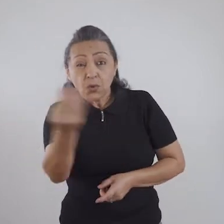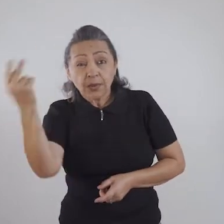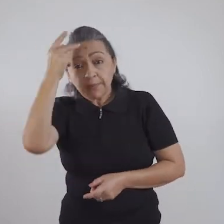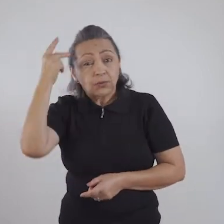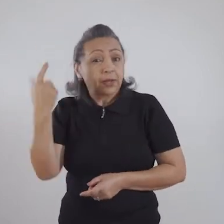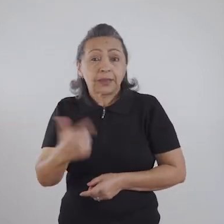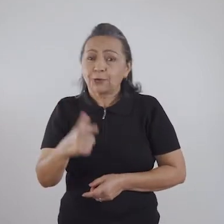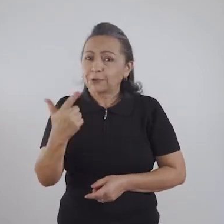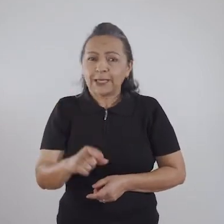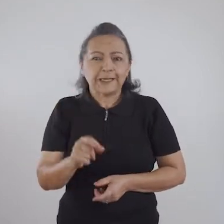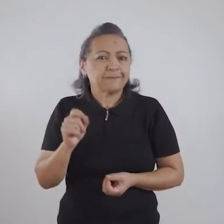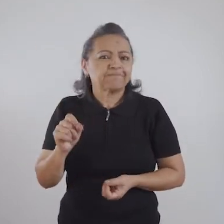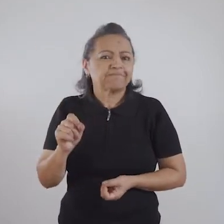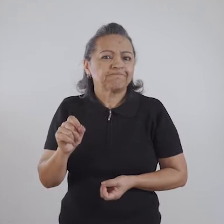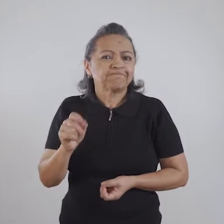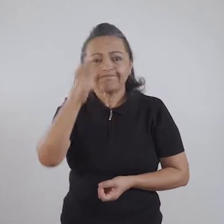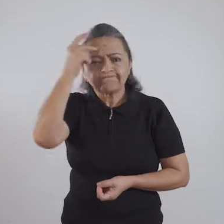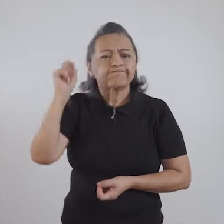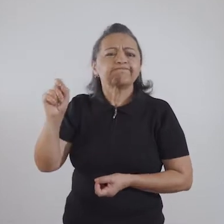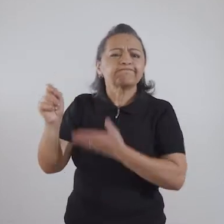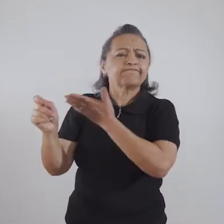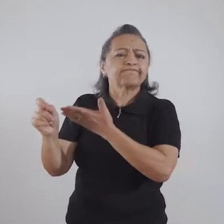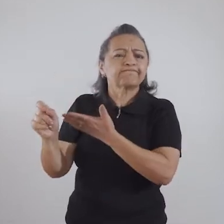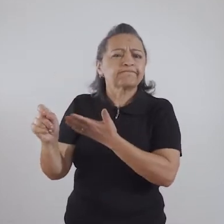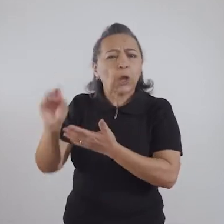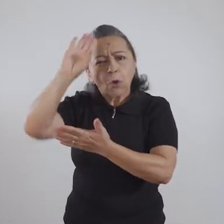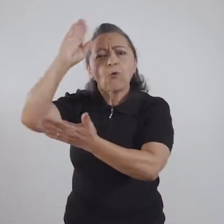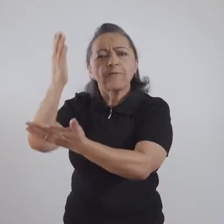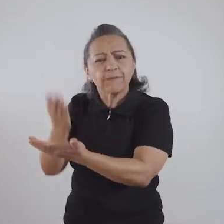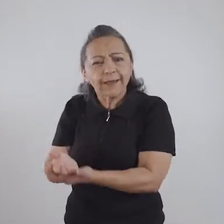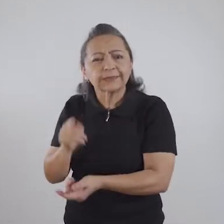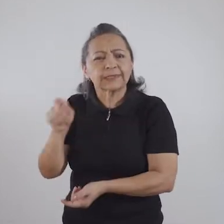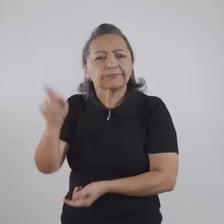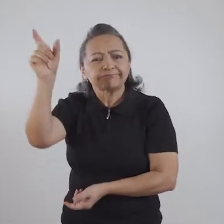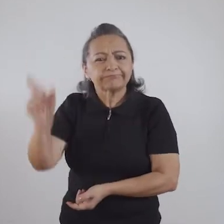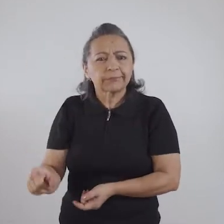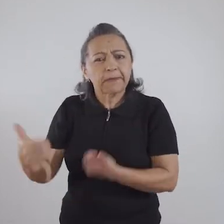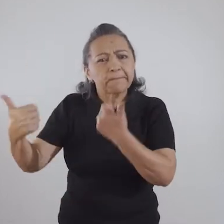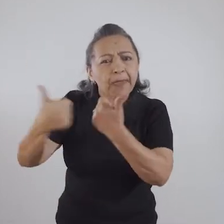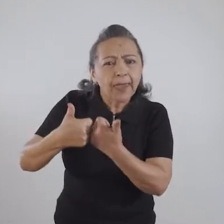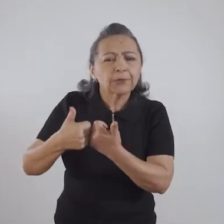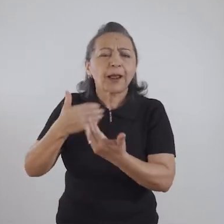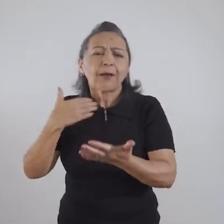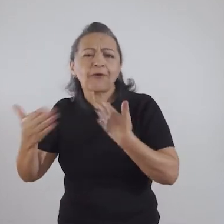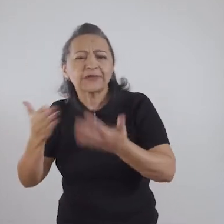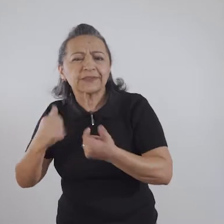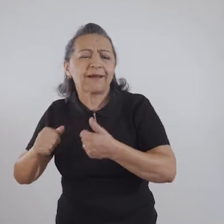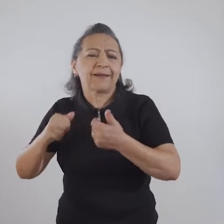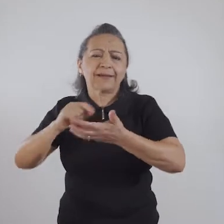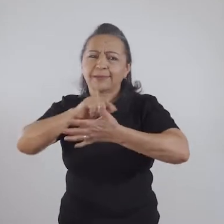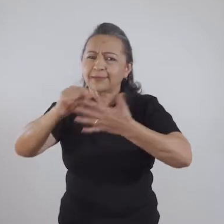têm a condição ou a confiança de alguém próximo para falar das suas questões